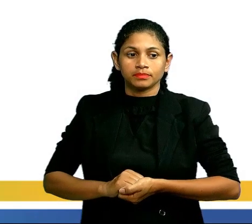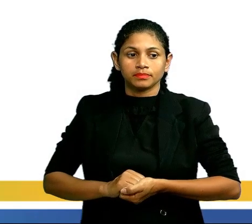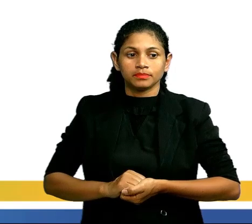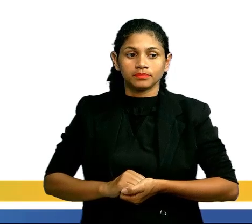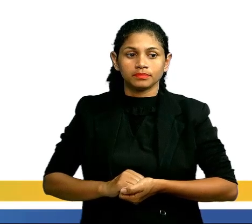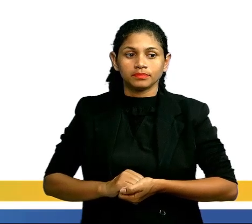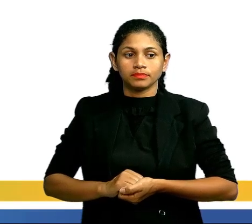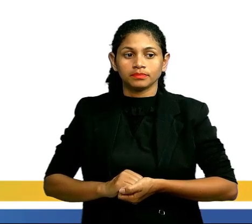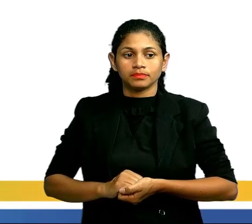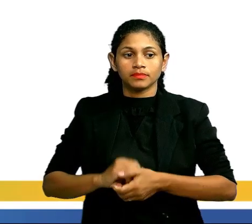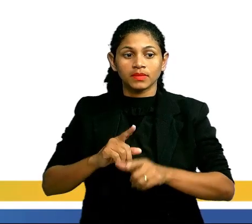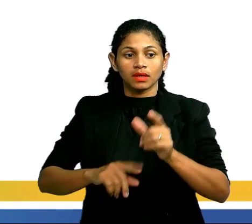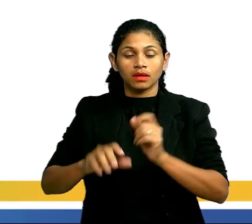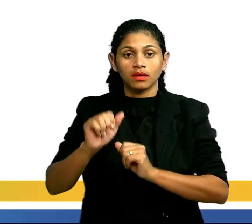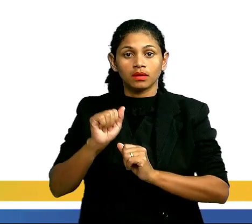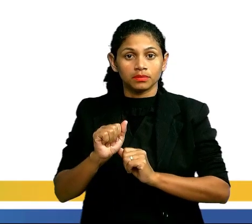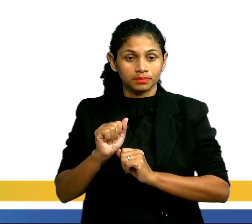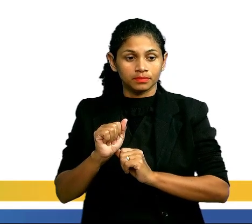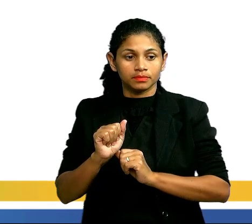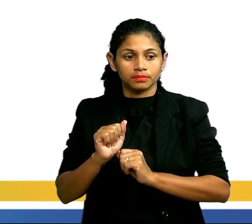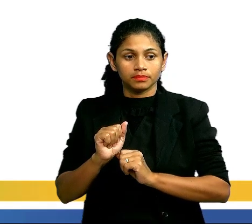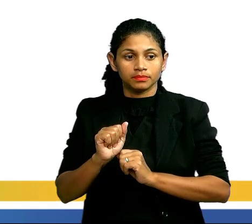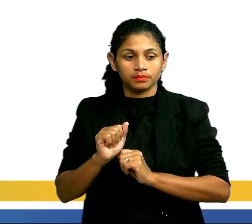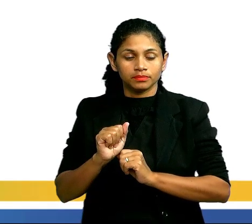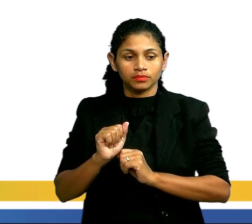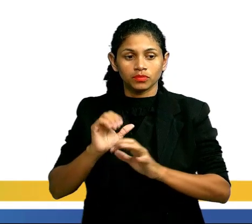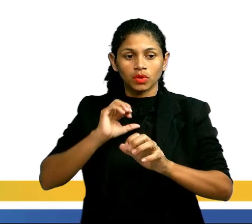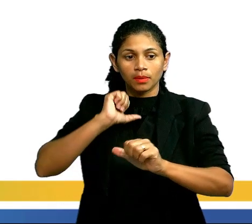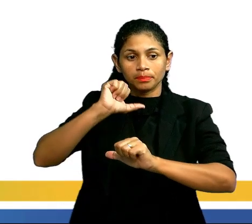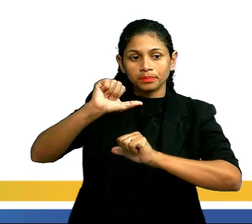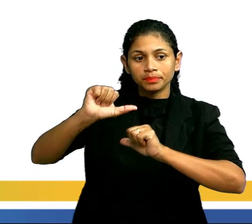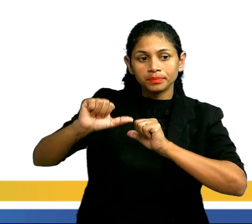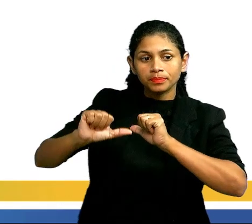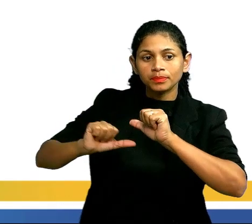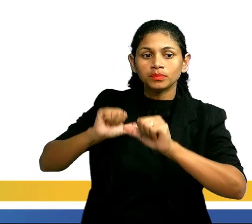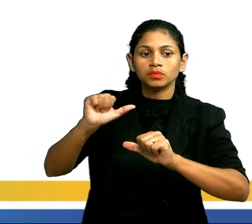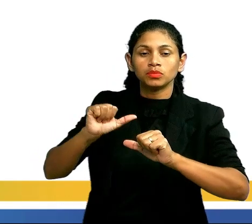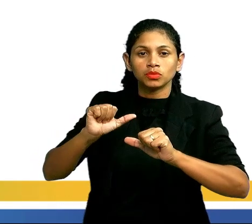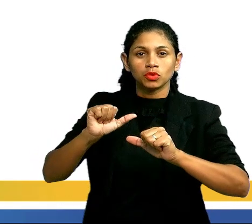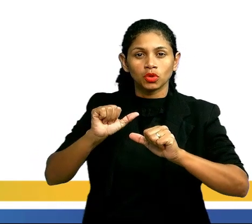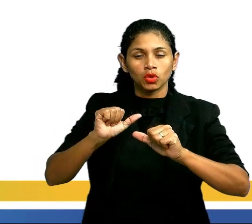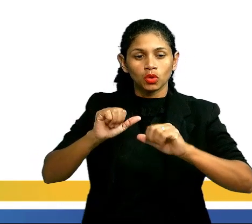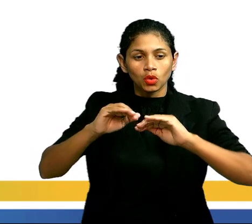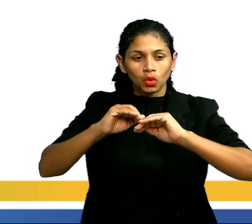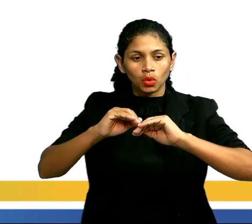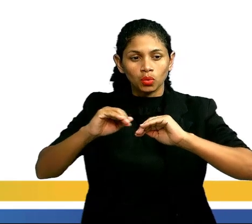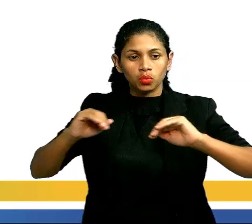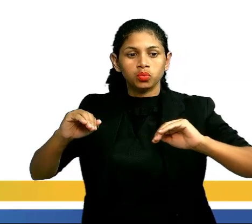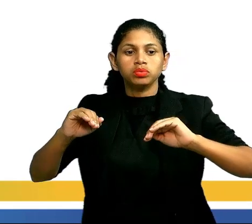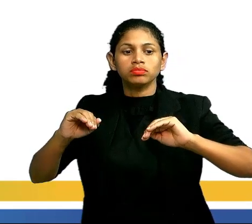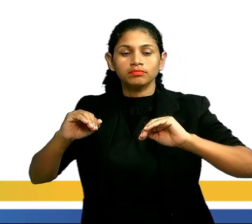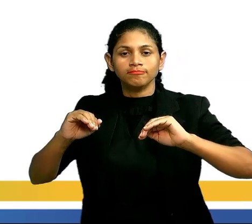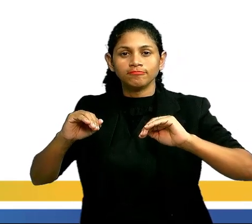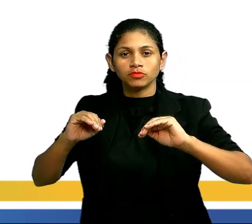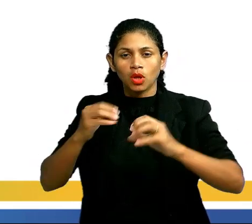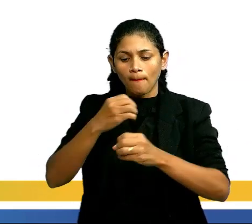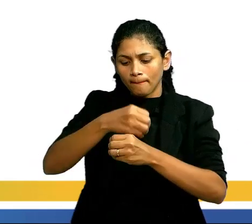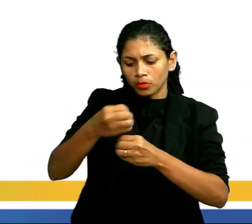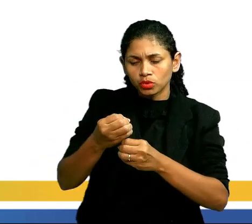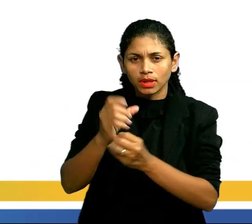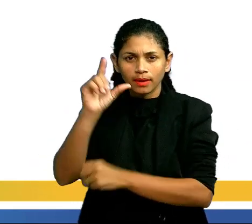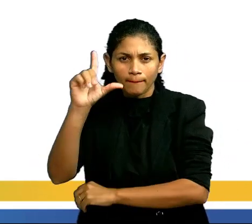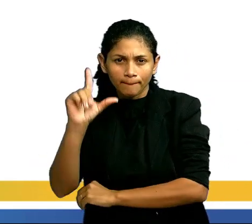A alternativa A diz assim. No craqueamento ocorre a transformação das frações do petróleo em outras moléculas menores.